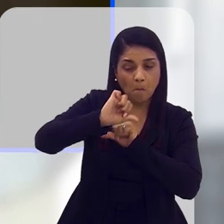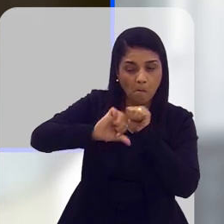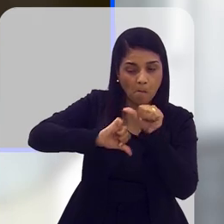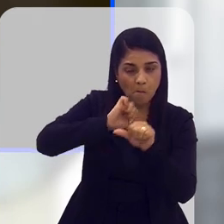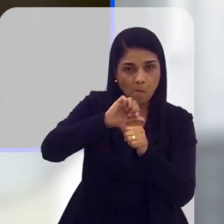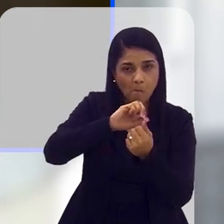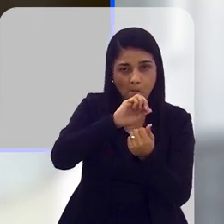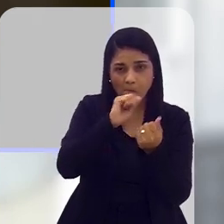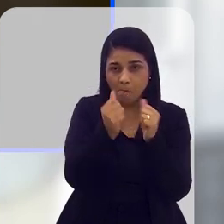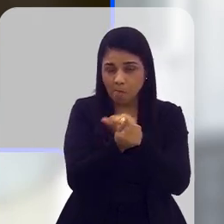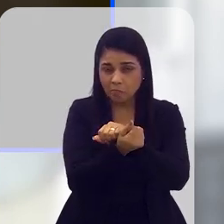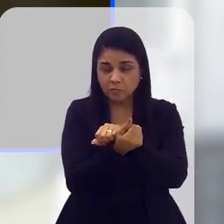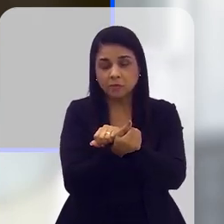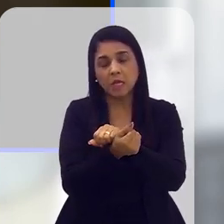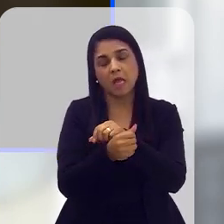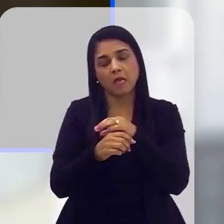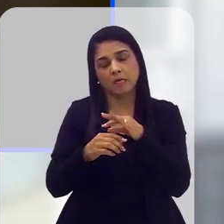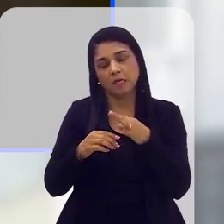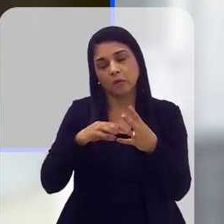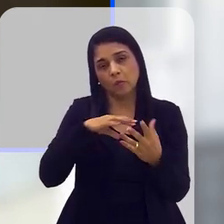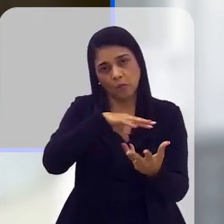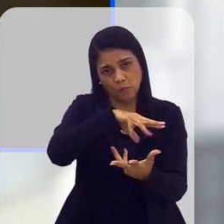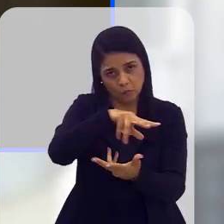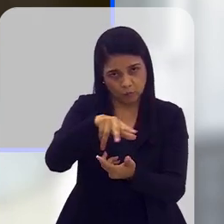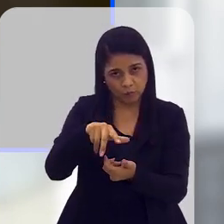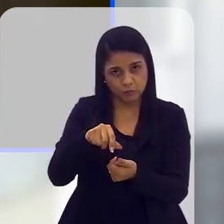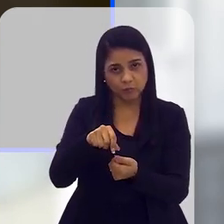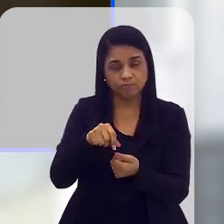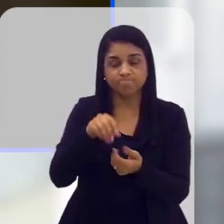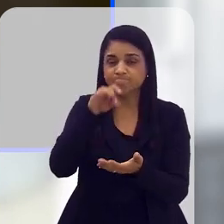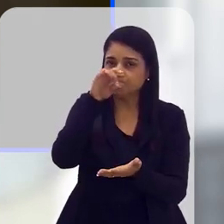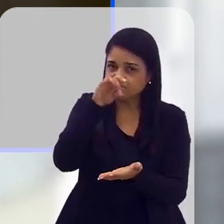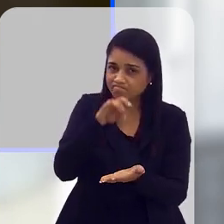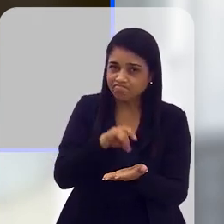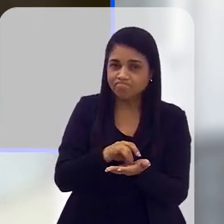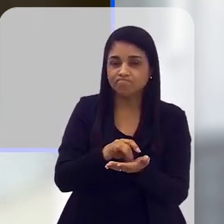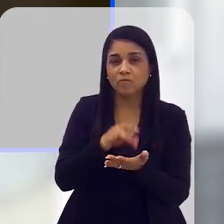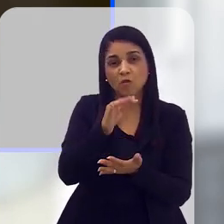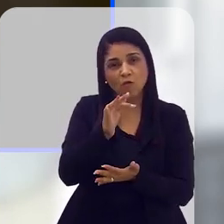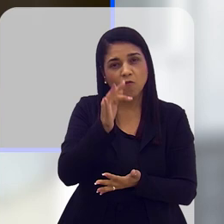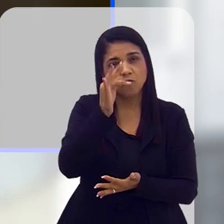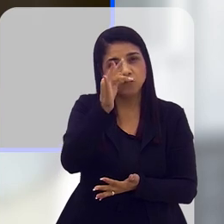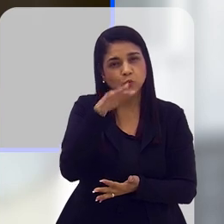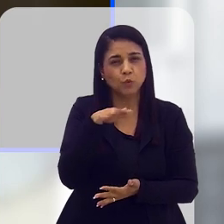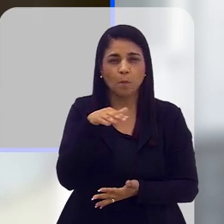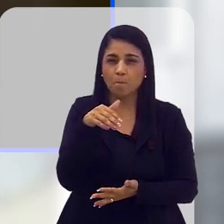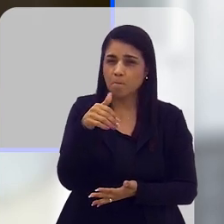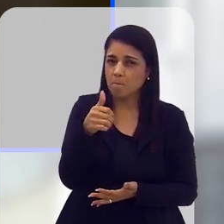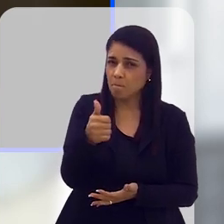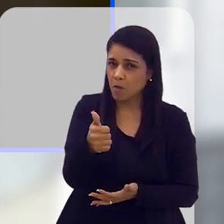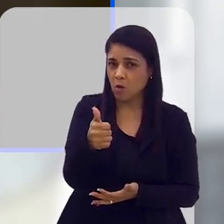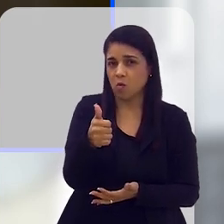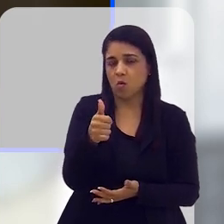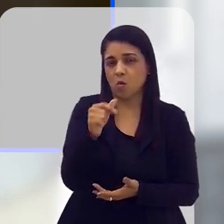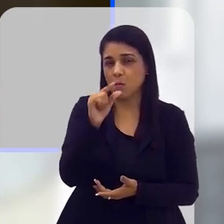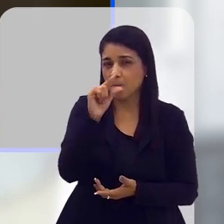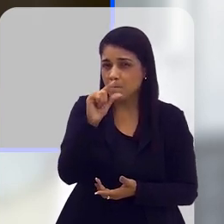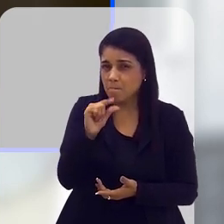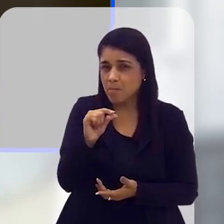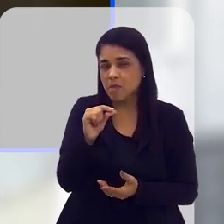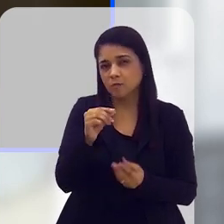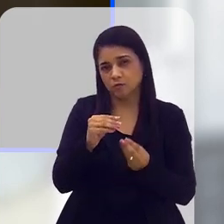diferente do que as últimas gerações fizeram, para que realmente a gente tenha um futuro um pouquinho